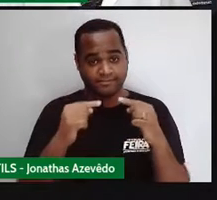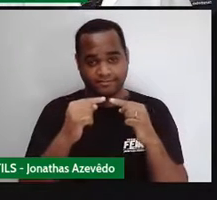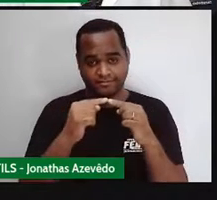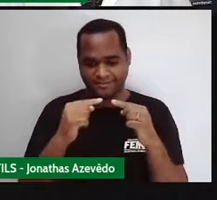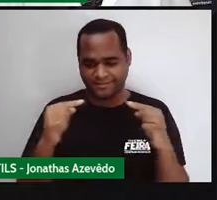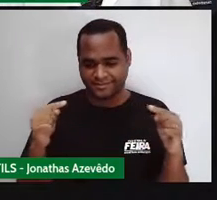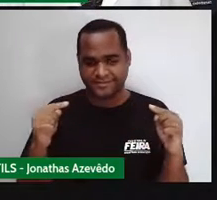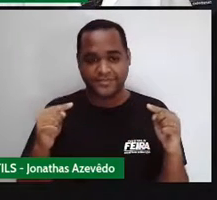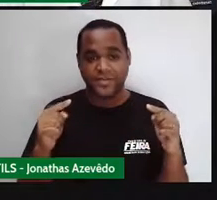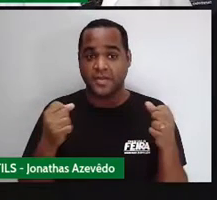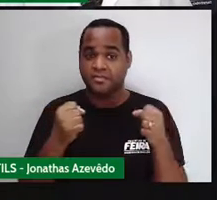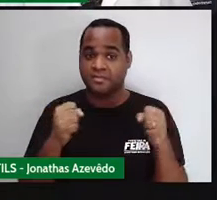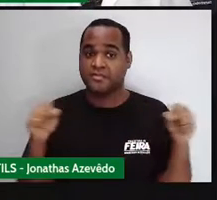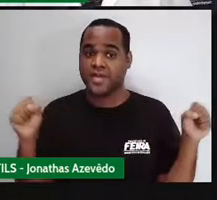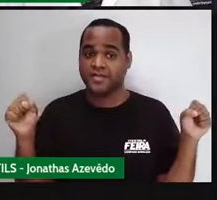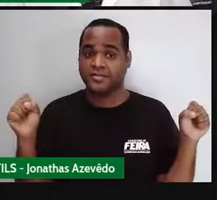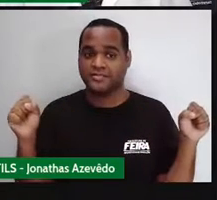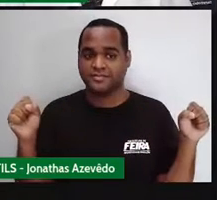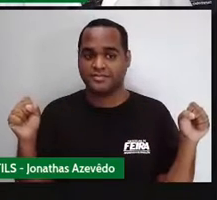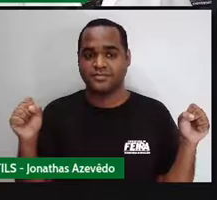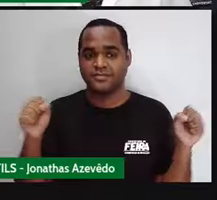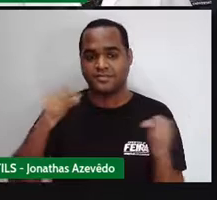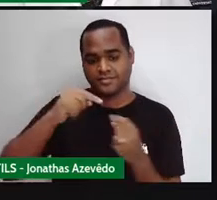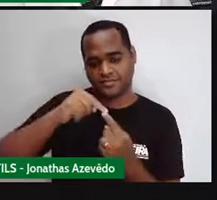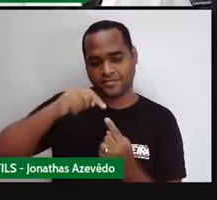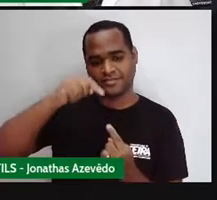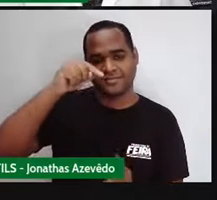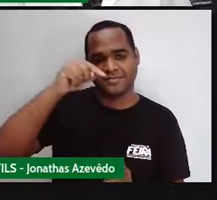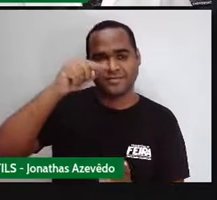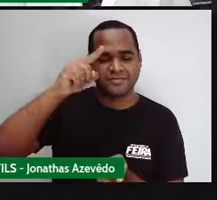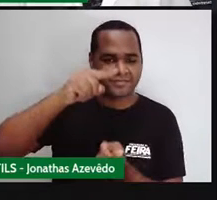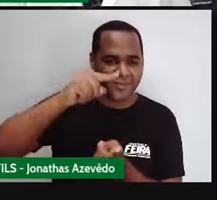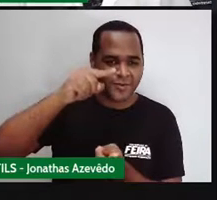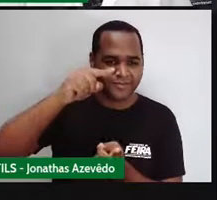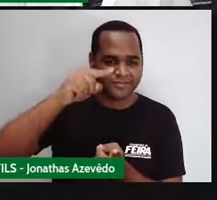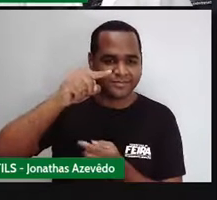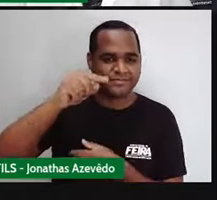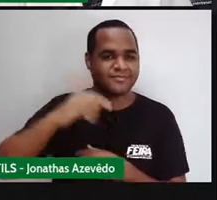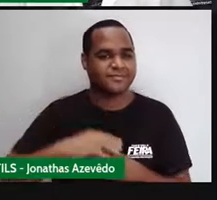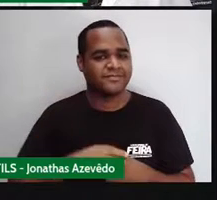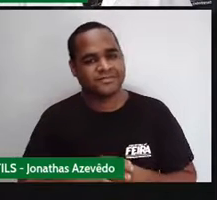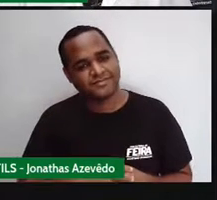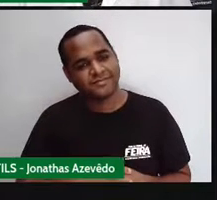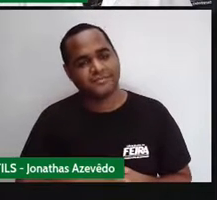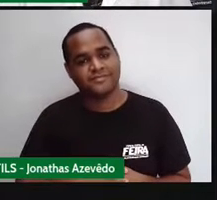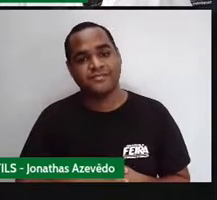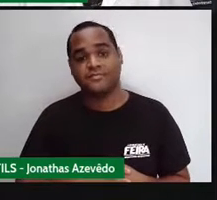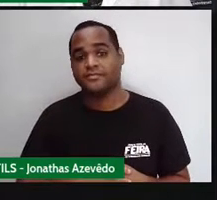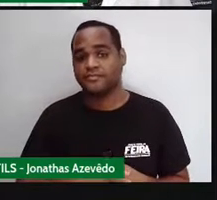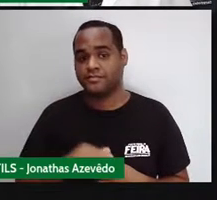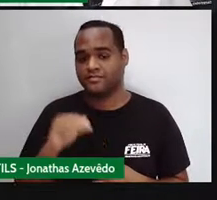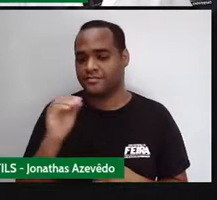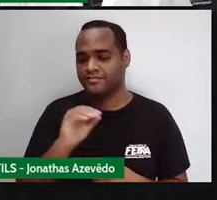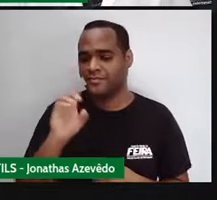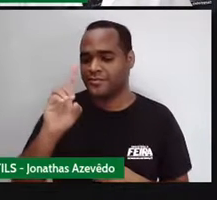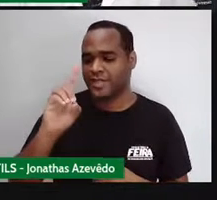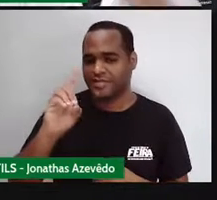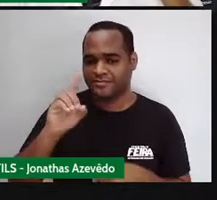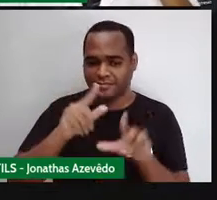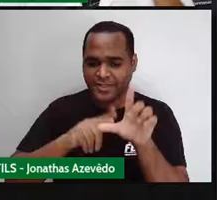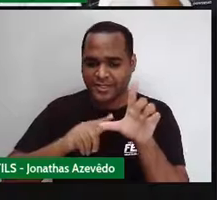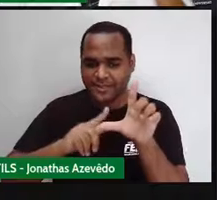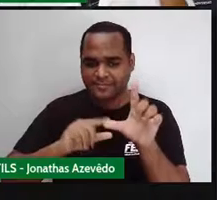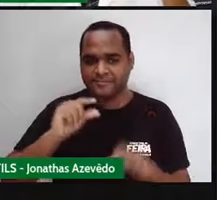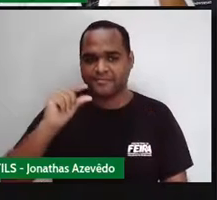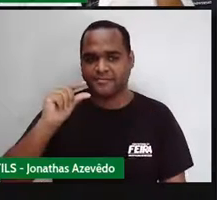maior. Né? Então, essa em pé a gente chama de diagonal menor. E aí a gente bota um D minúsculo. Né?